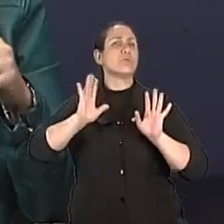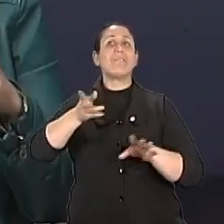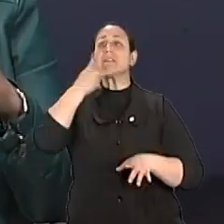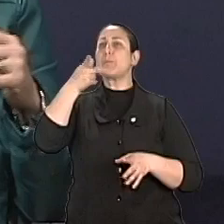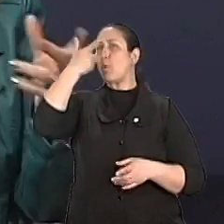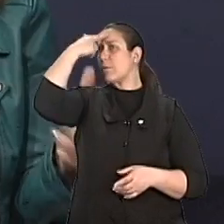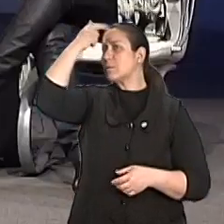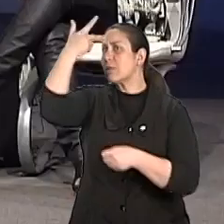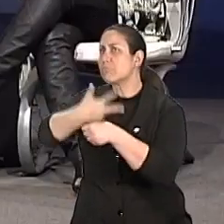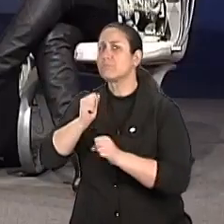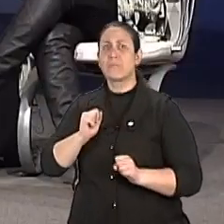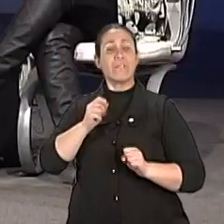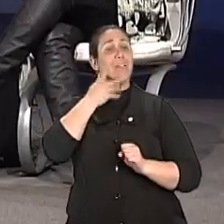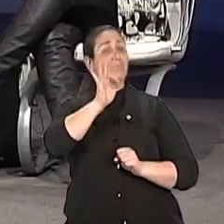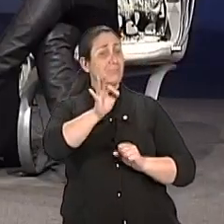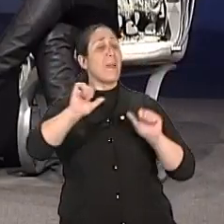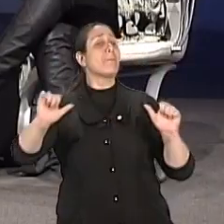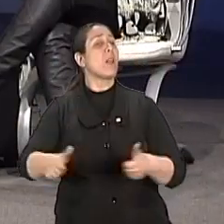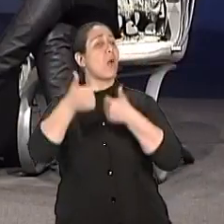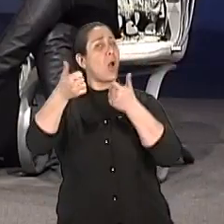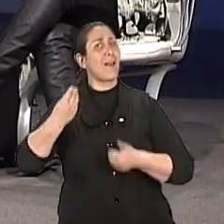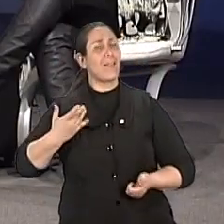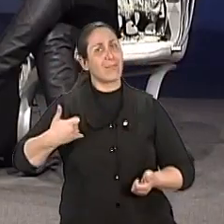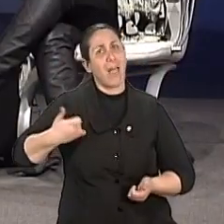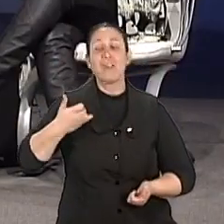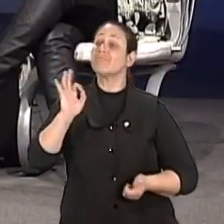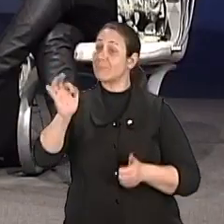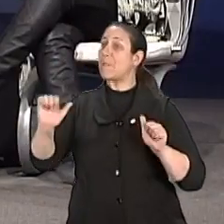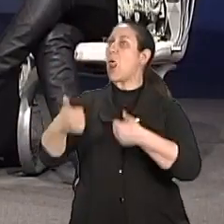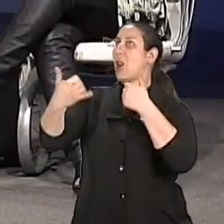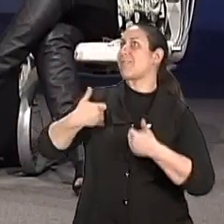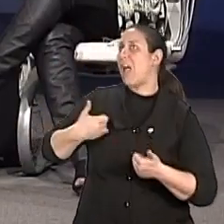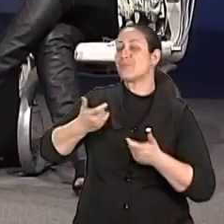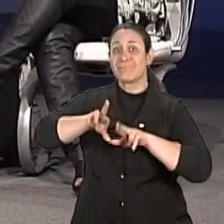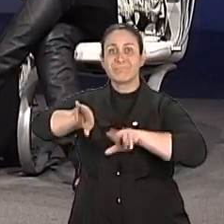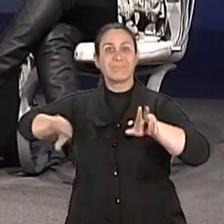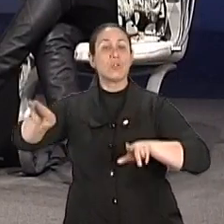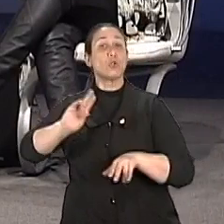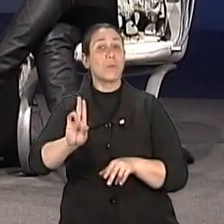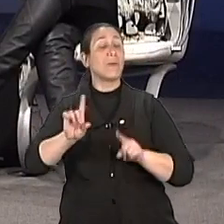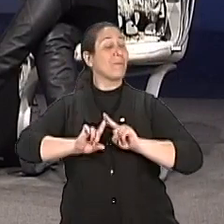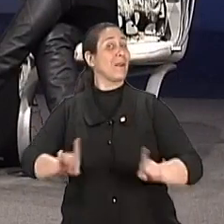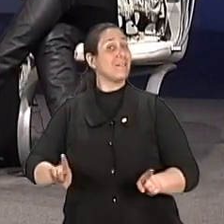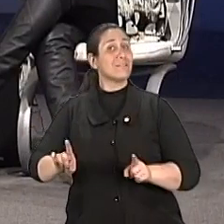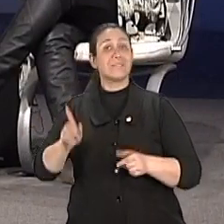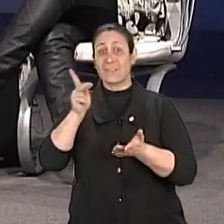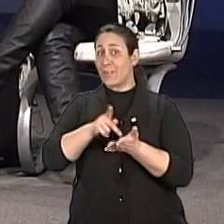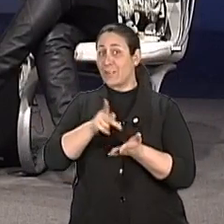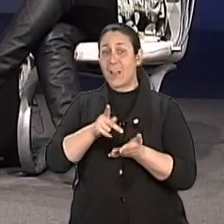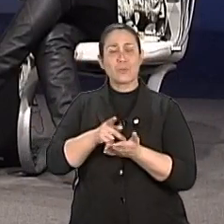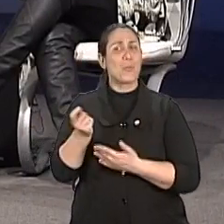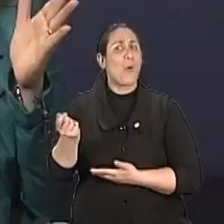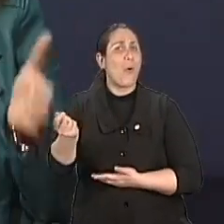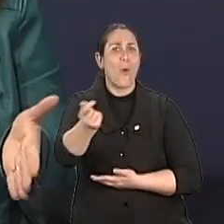idade. Tem gente que fala melhor em idade. Programas em terceira idade, é tudo muito bonito. Mas, na verdade, nós temos muito pouco de políticas